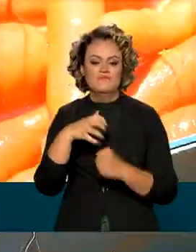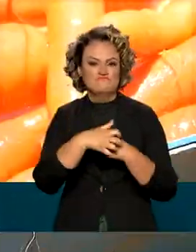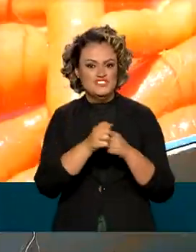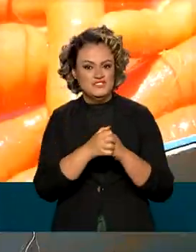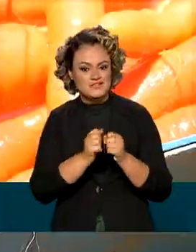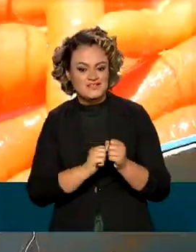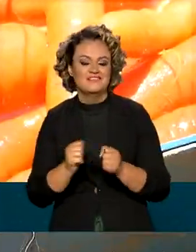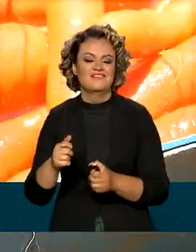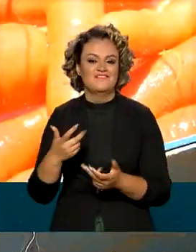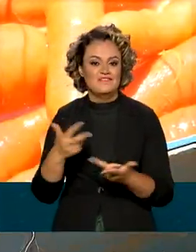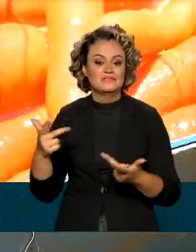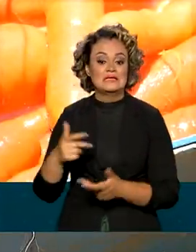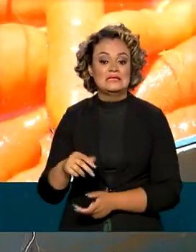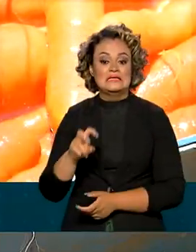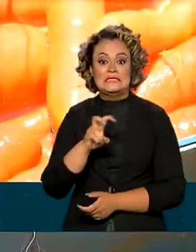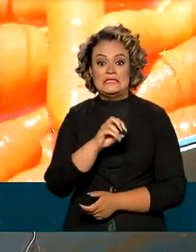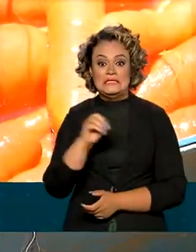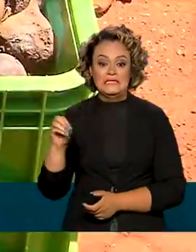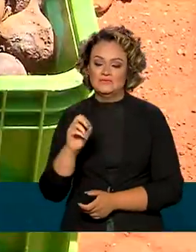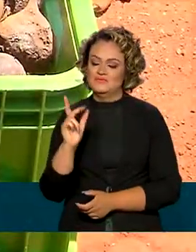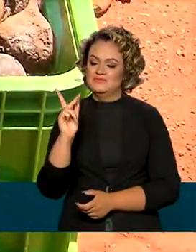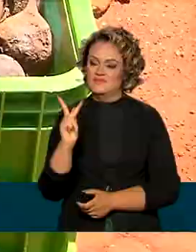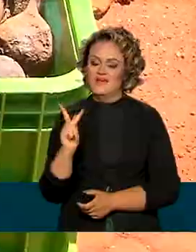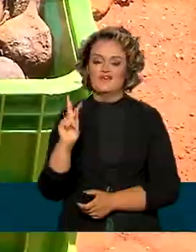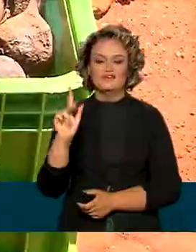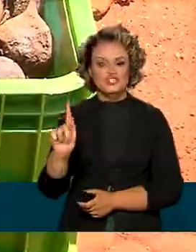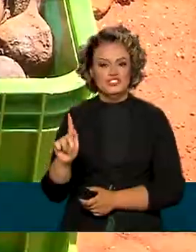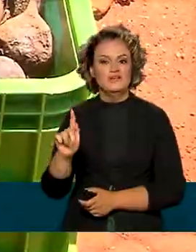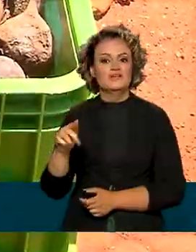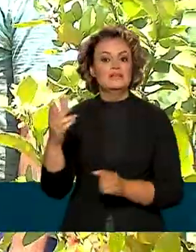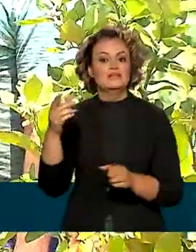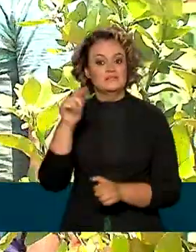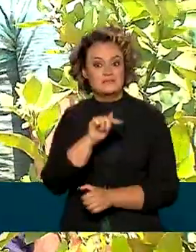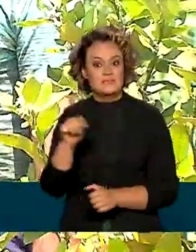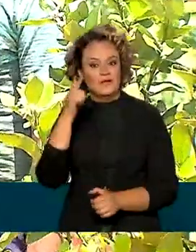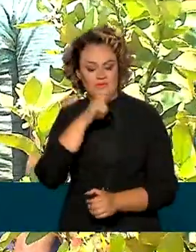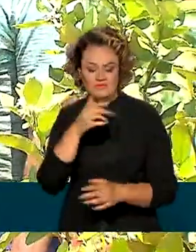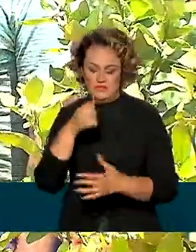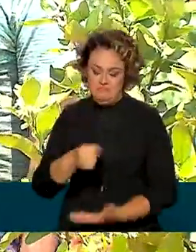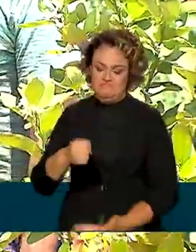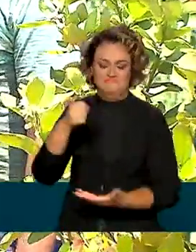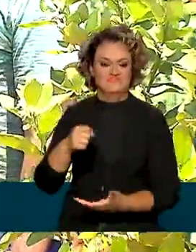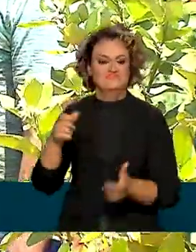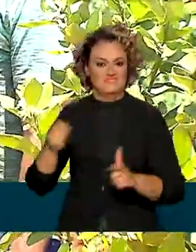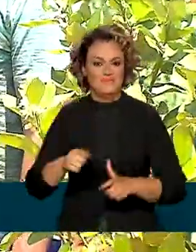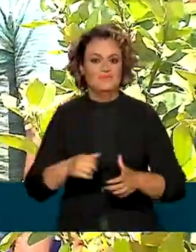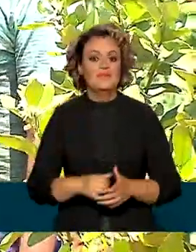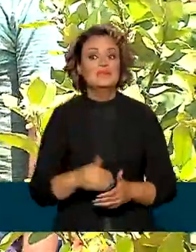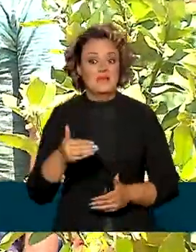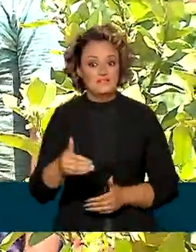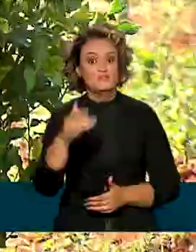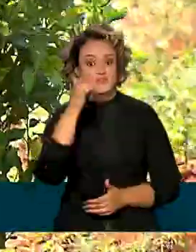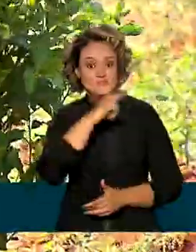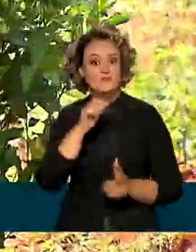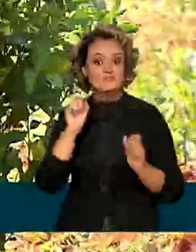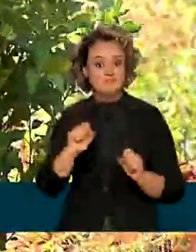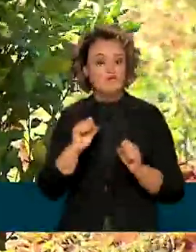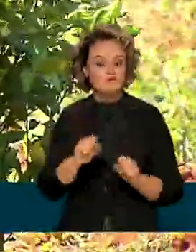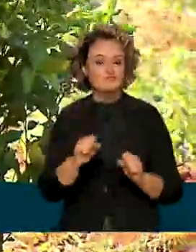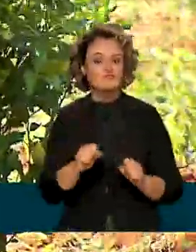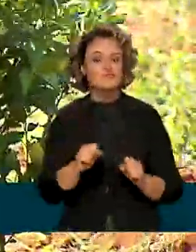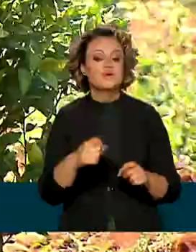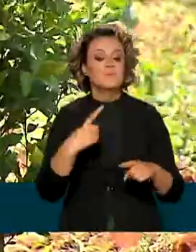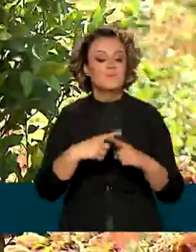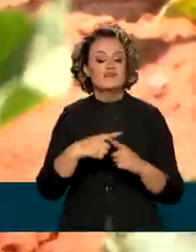Cerca de 500 quilos são colhidos por semana. E esse lucro deve crescer ainda mais assim que